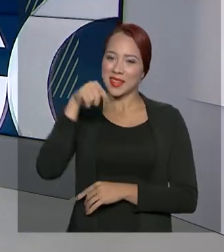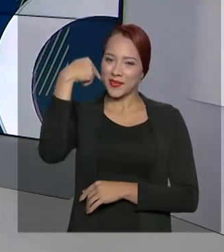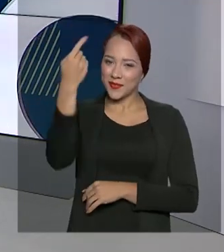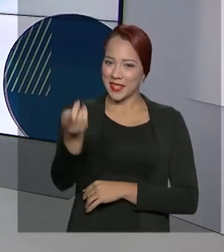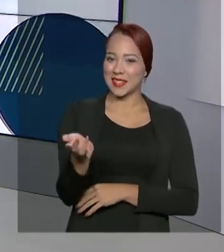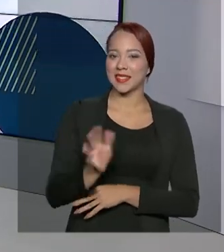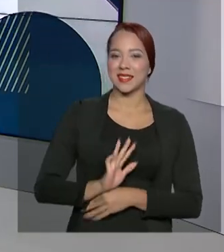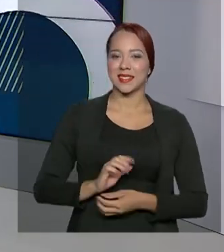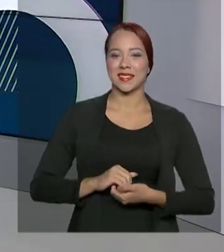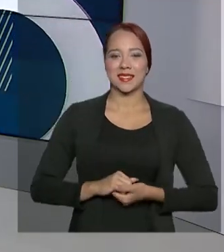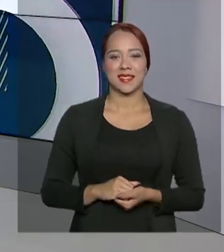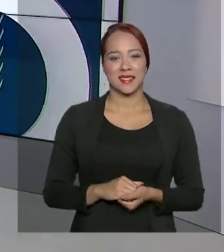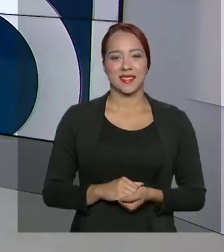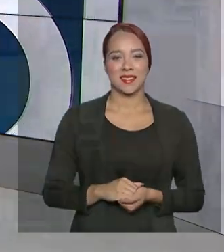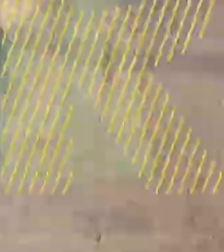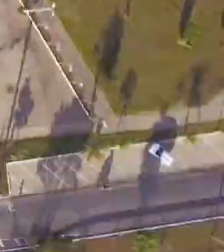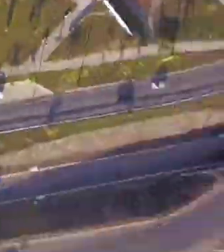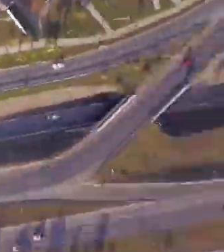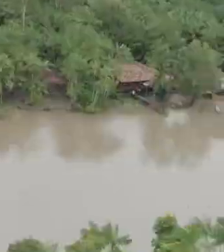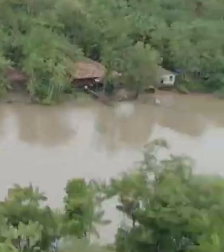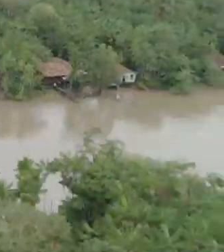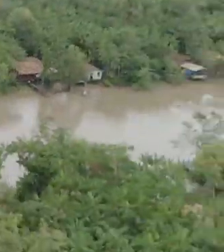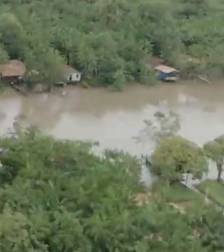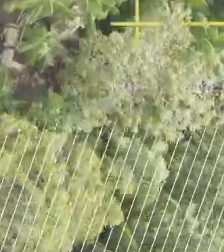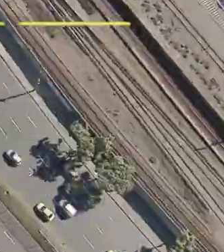edição. A gente